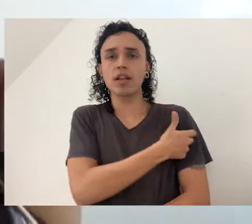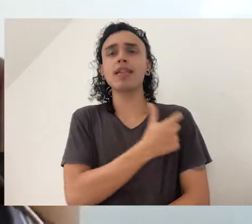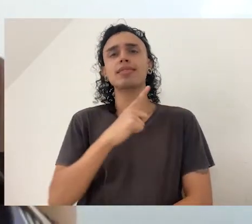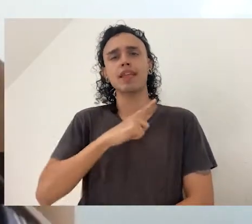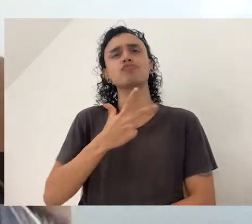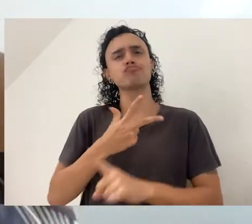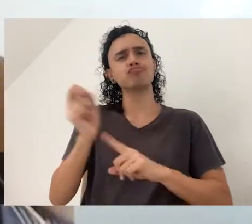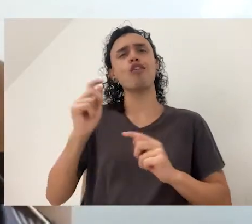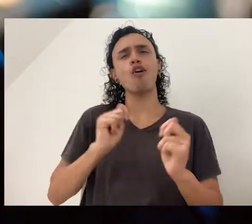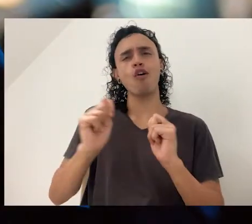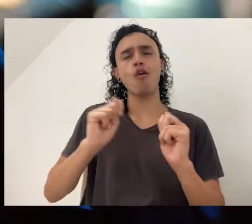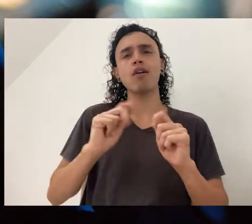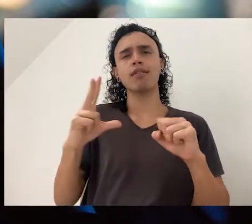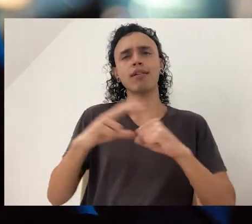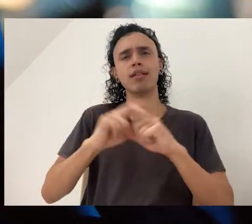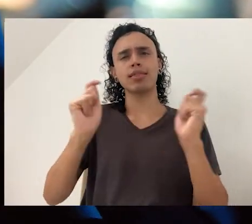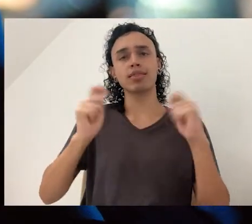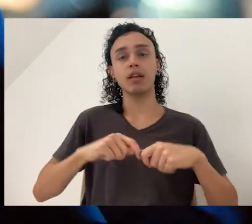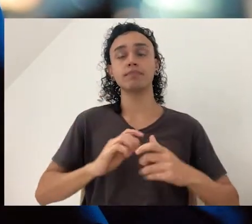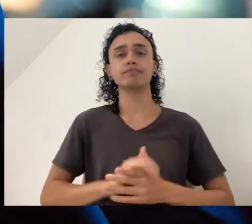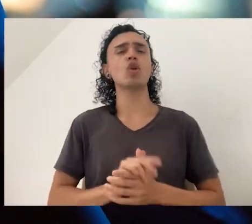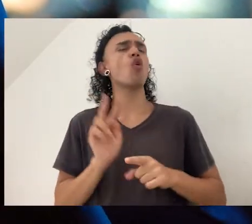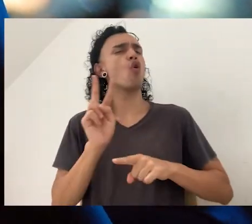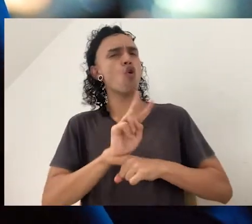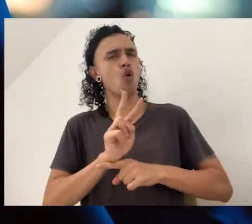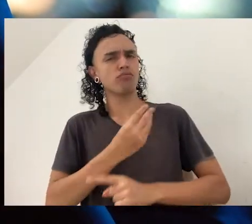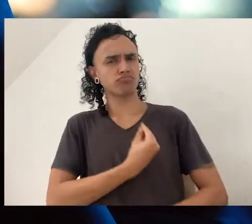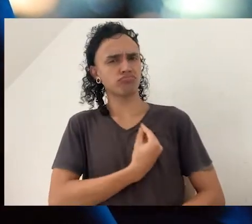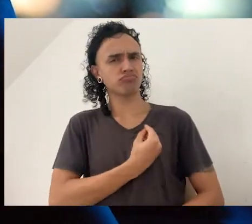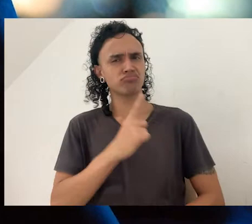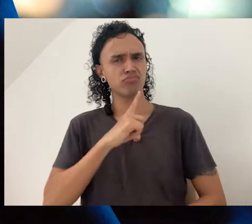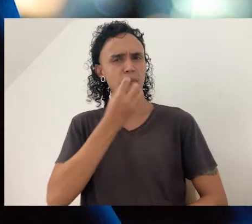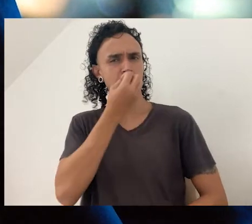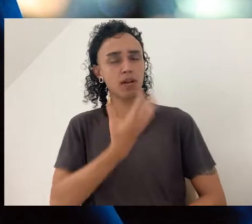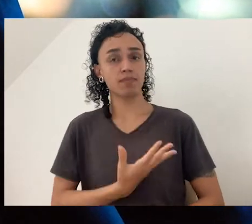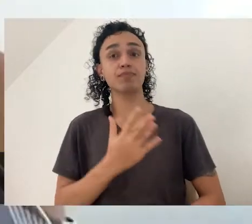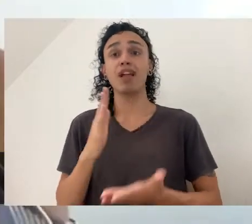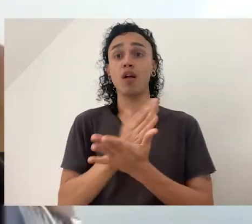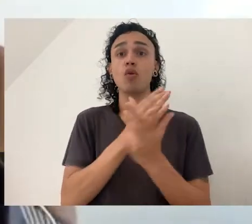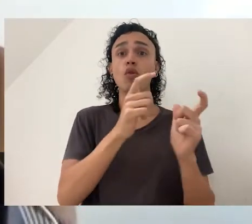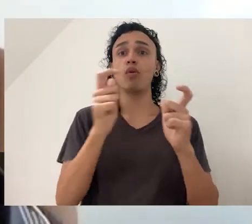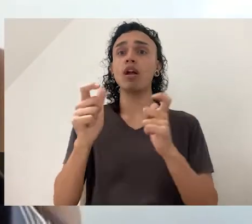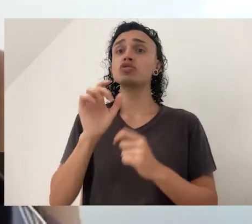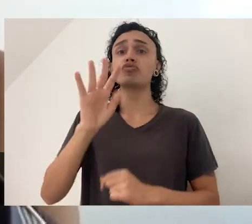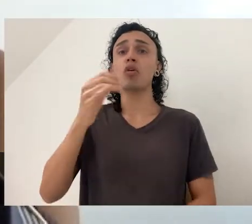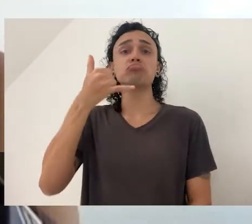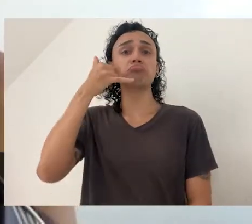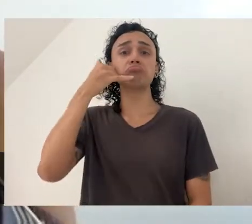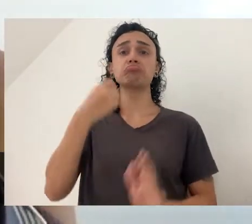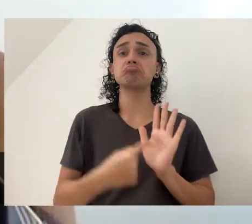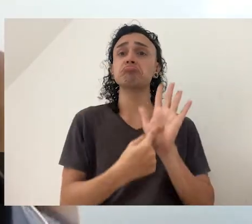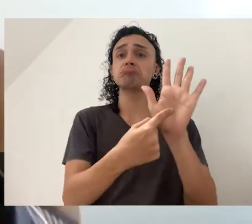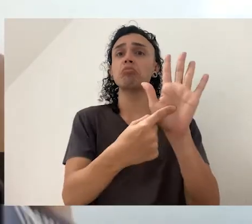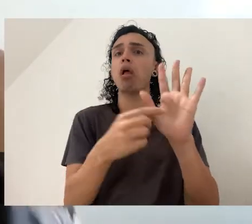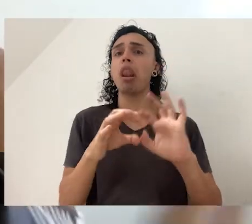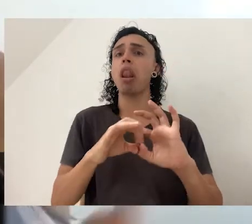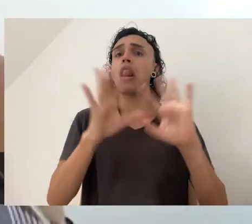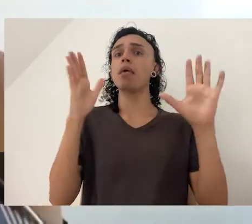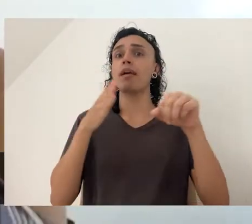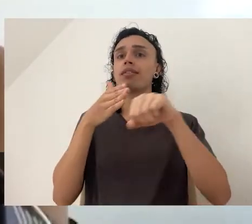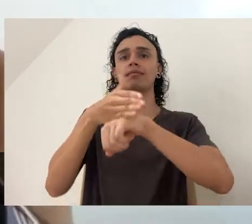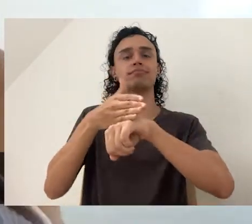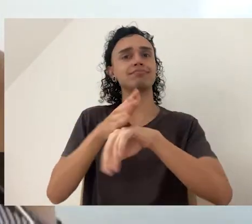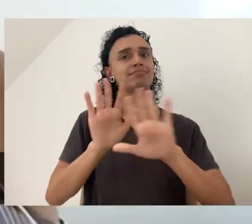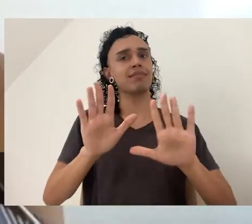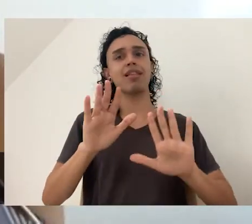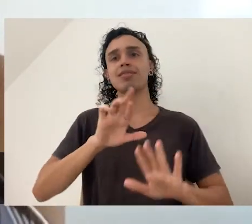contenção da covid. E a fiscalização tem sido eficiente? Tem locais que você mostra o celular e entra,